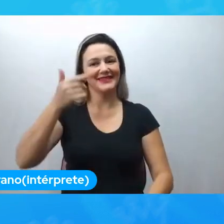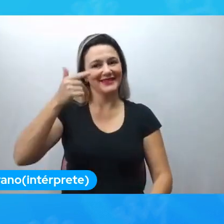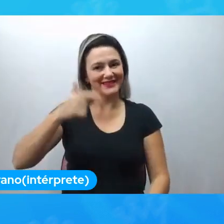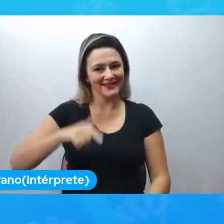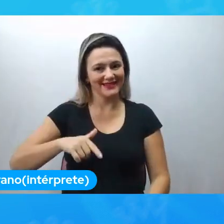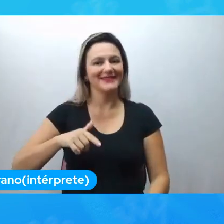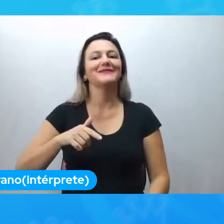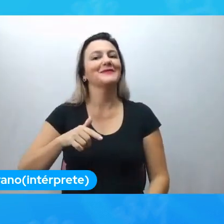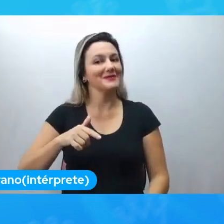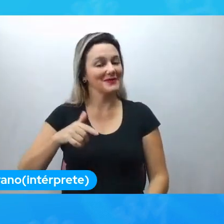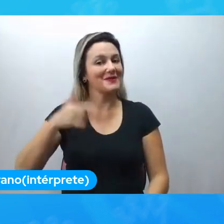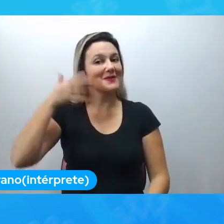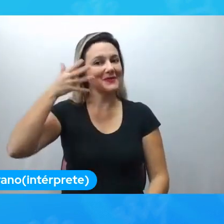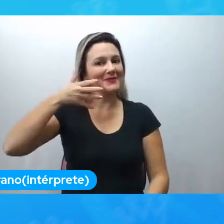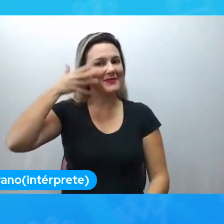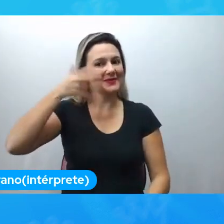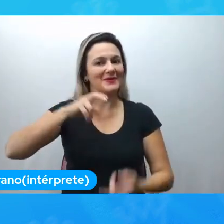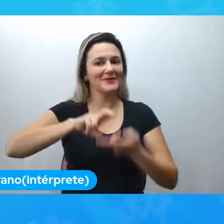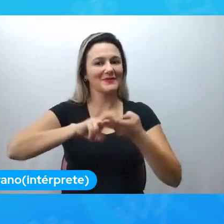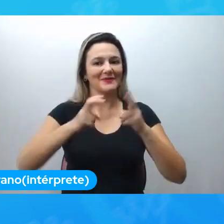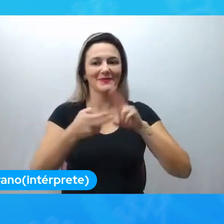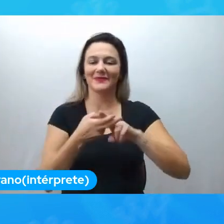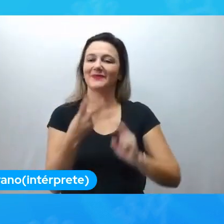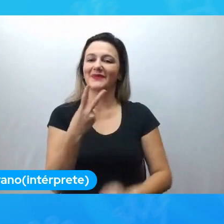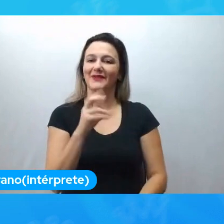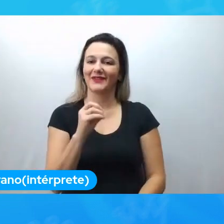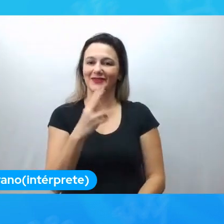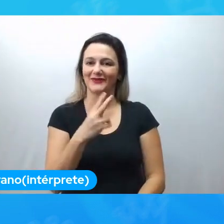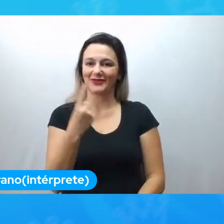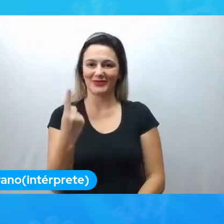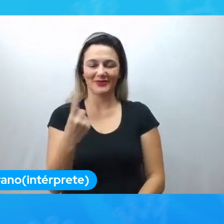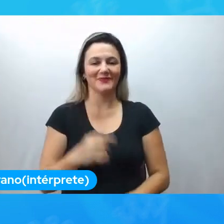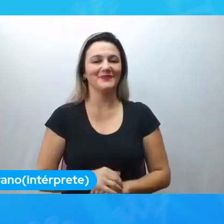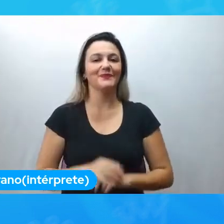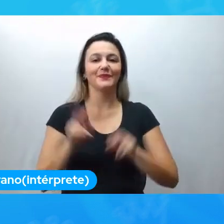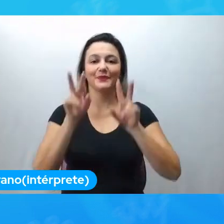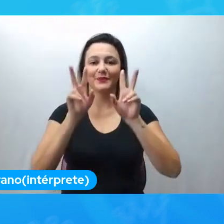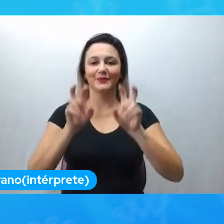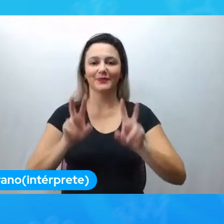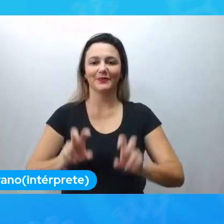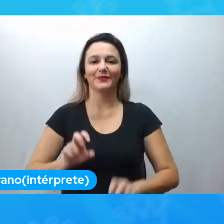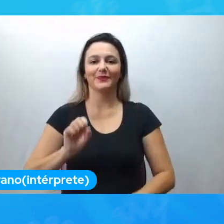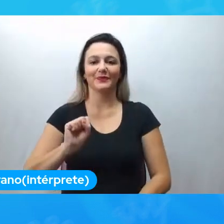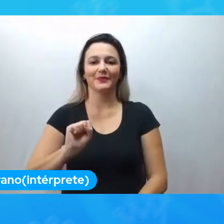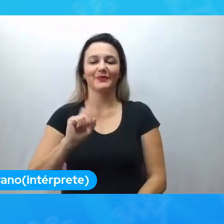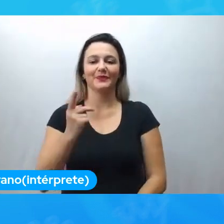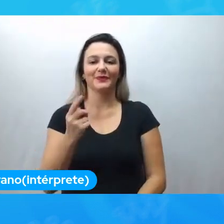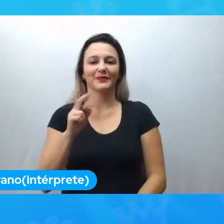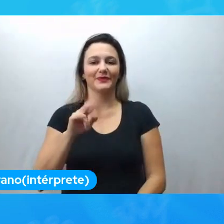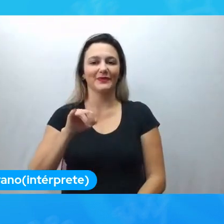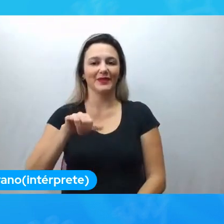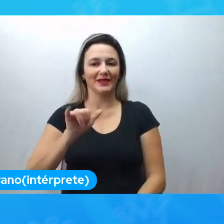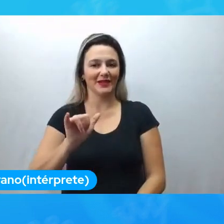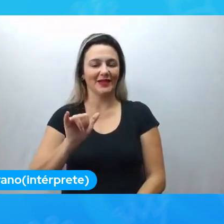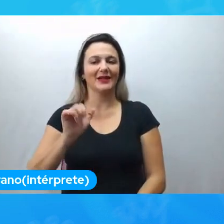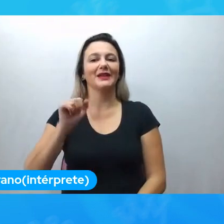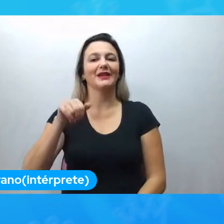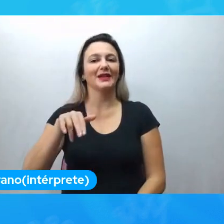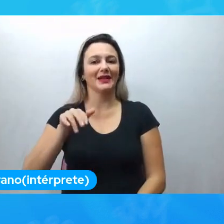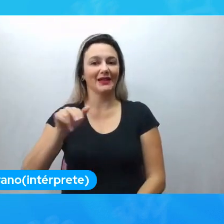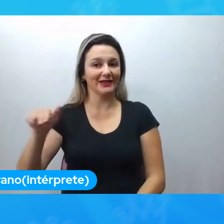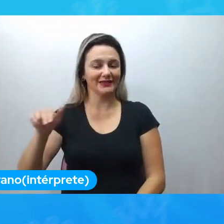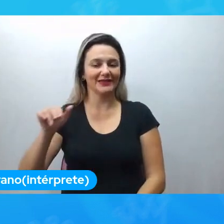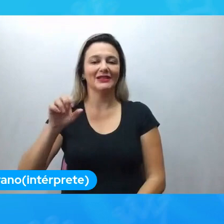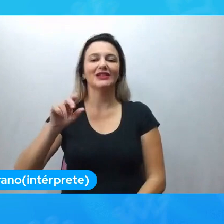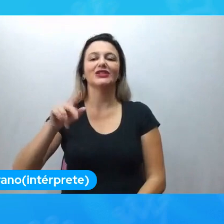da Python Brasil 2021 na trilha Chilean Jackson. Agradeço a